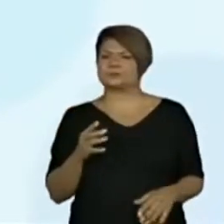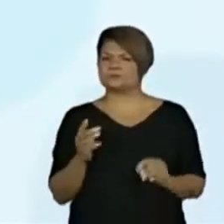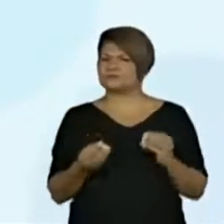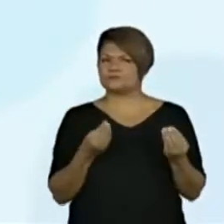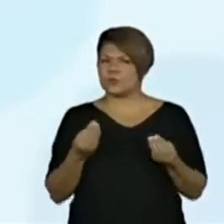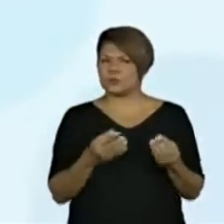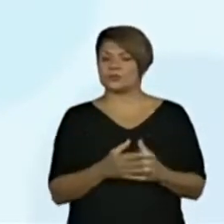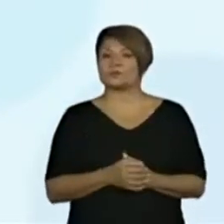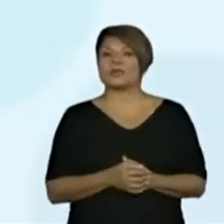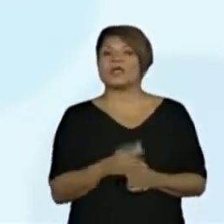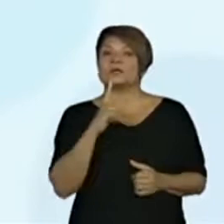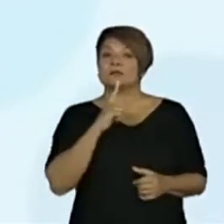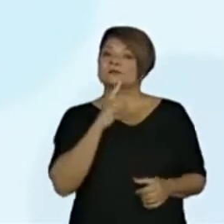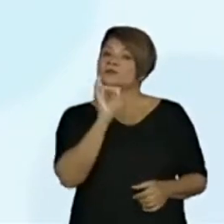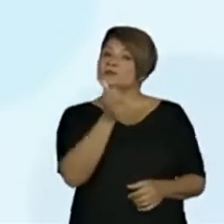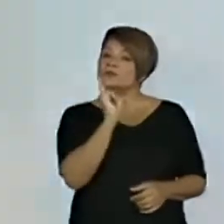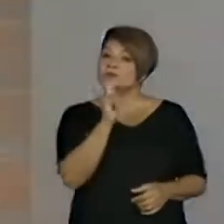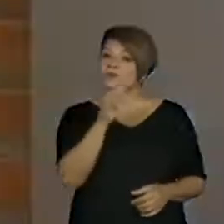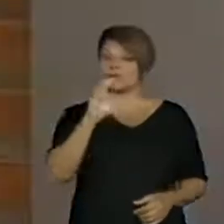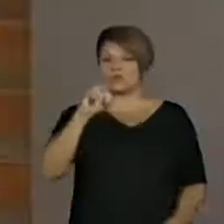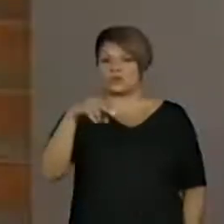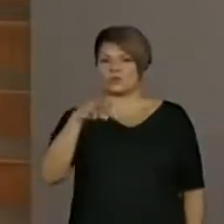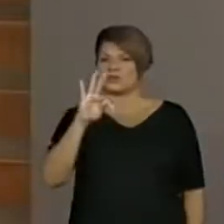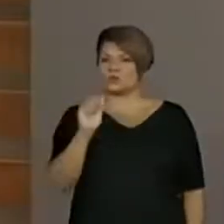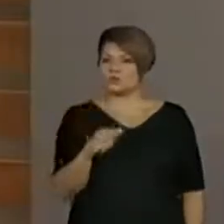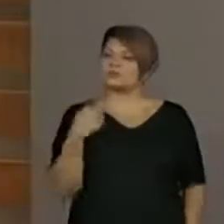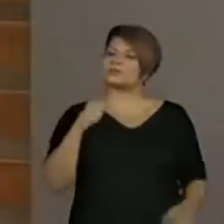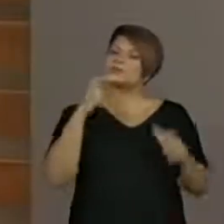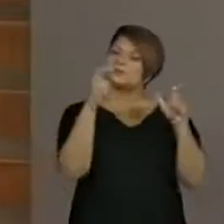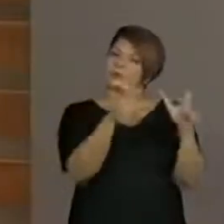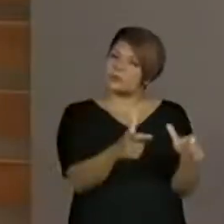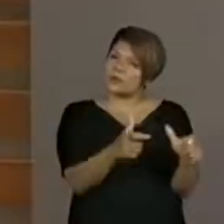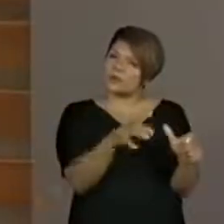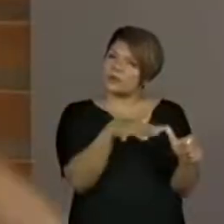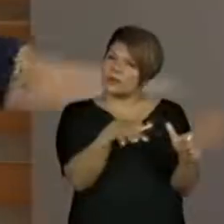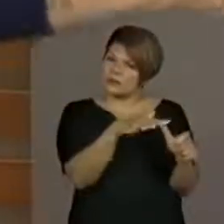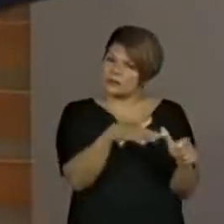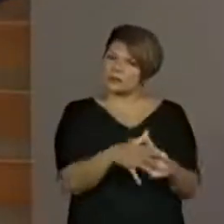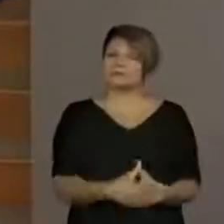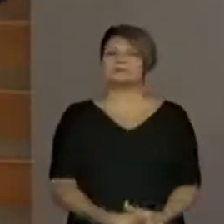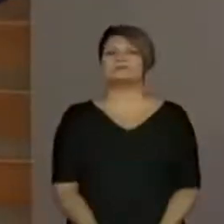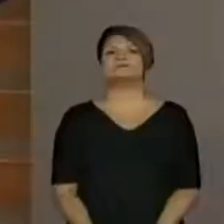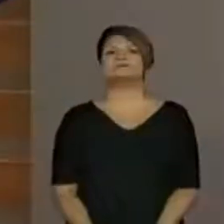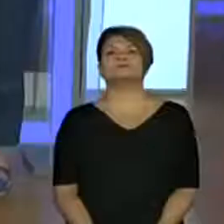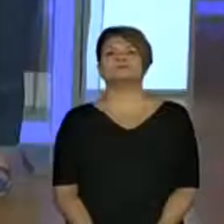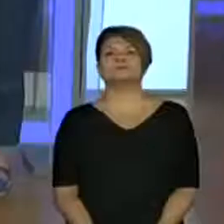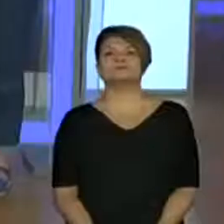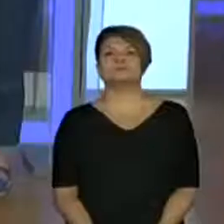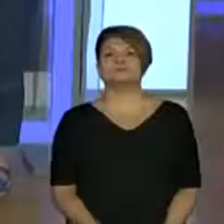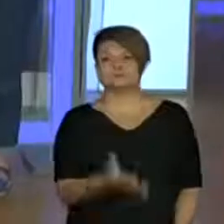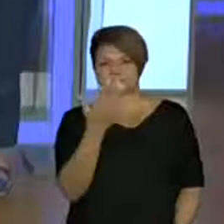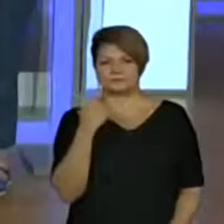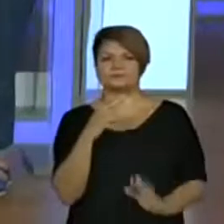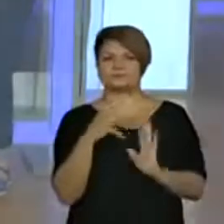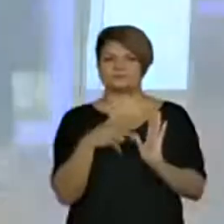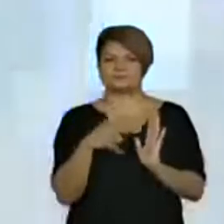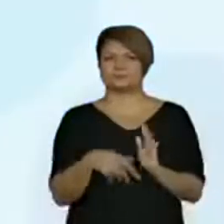gente está falando de um conto. Um conto tem que ter um lugar. Que lugar será que é esse? Vamos para a nossa leitura.